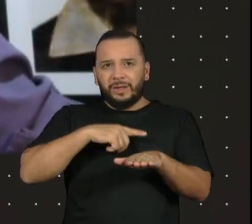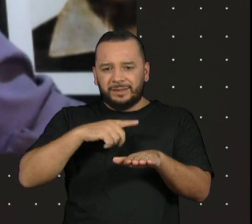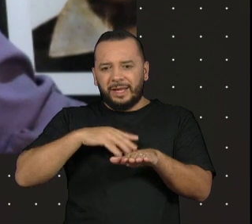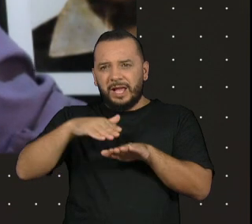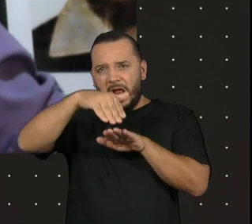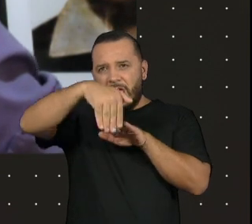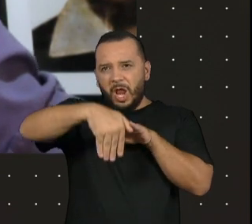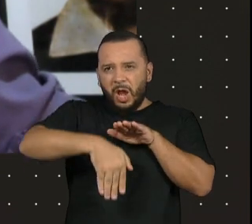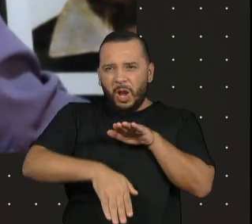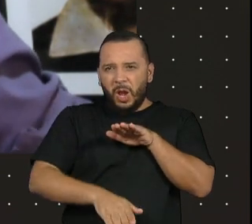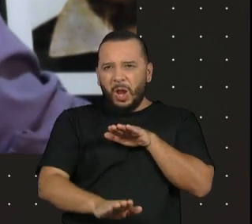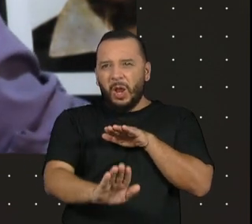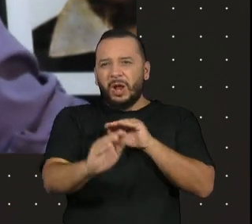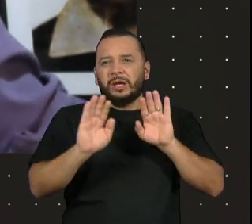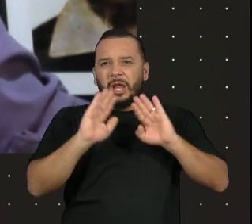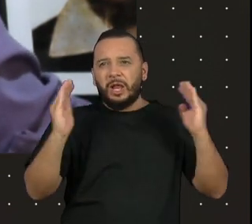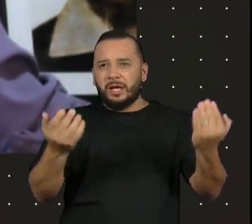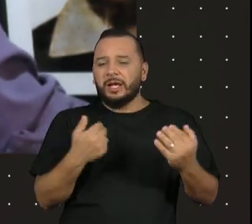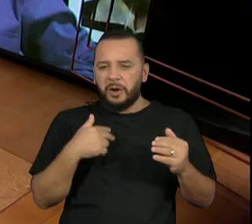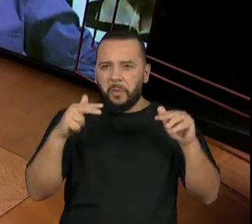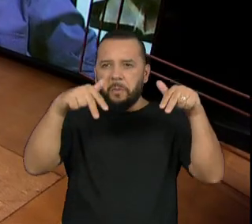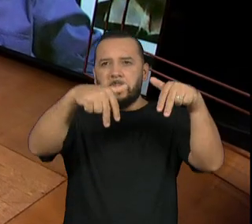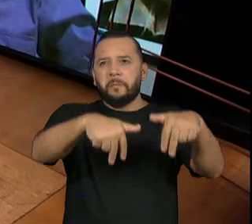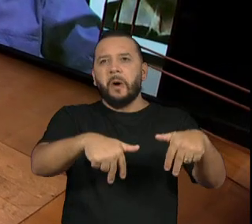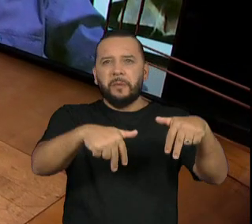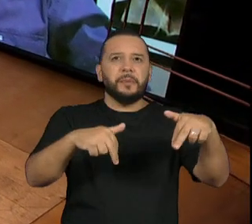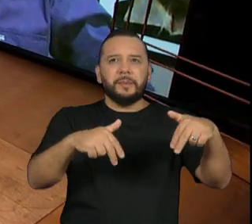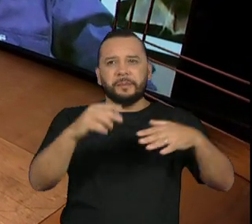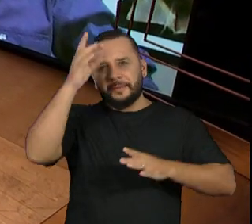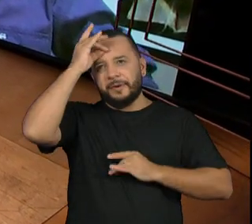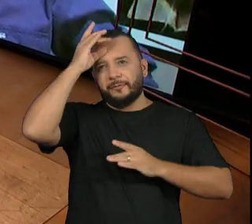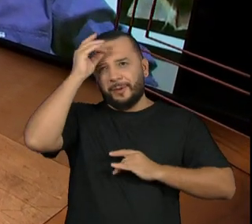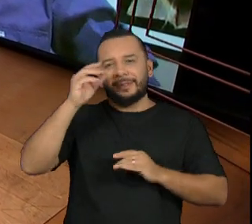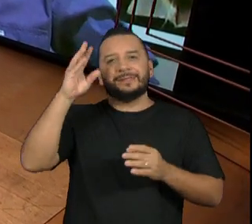provocando. Não sei porque me veio na cabeça isso agora, mas foi divertido.